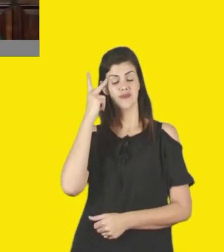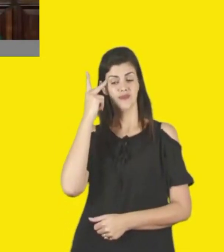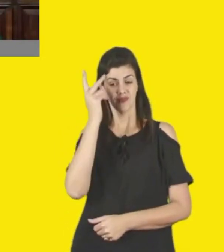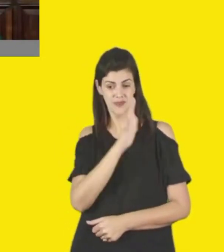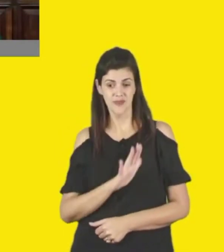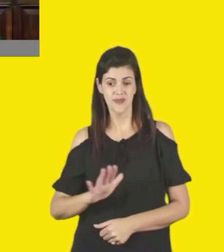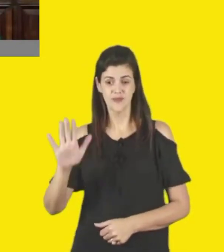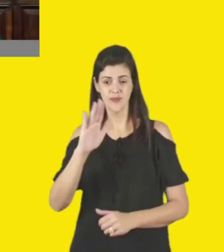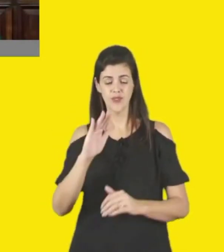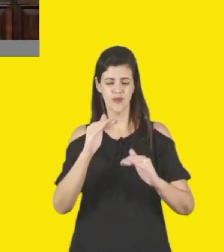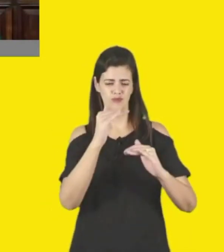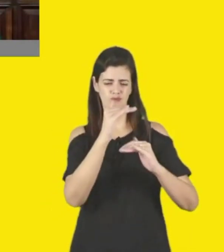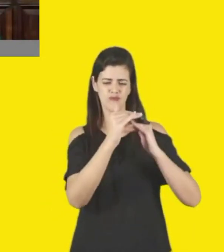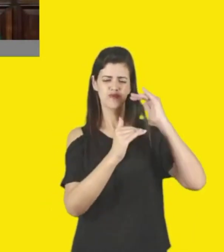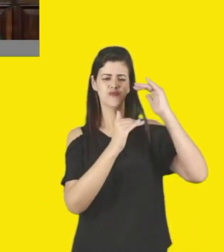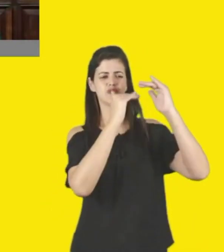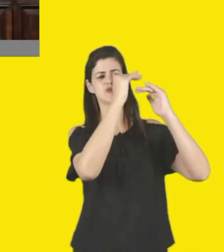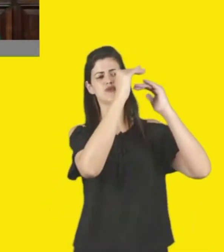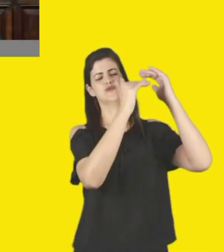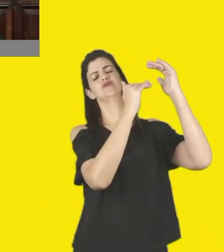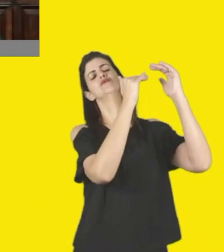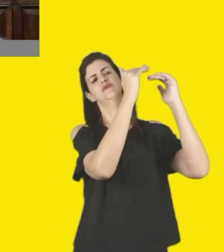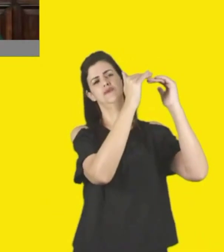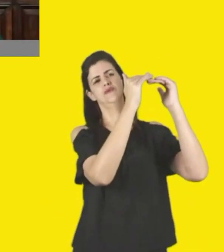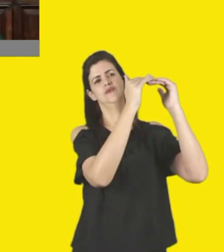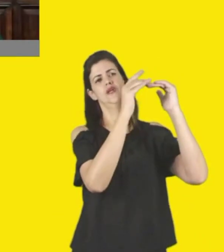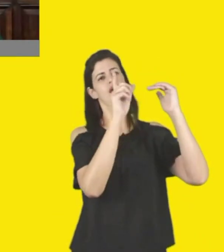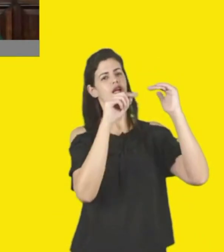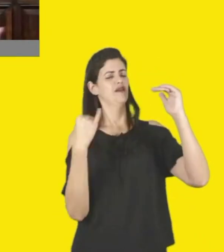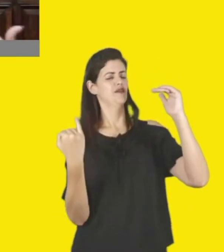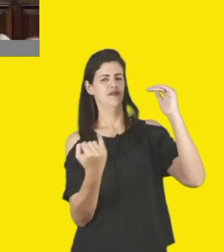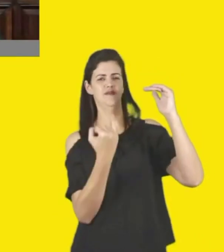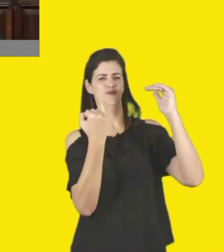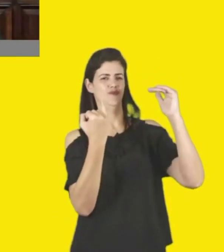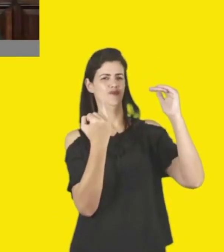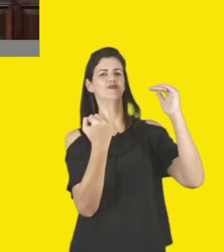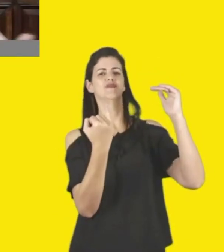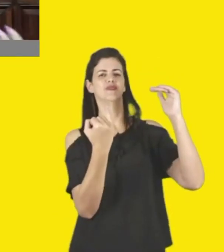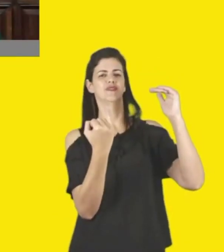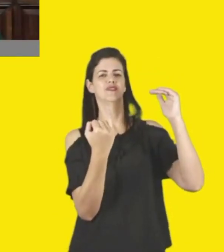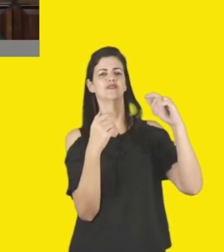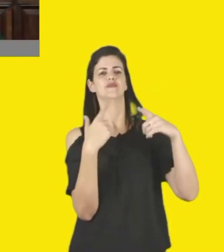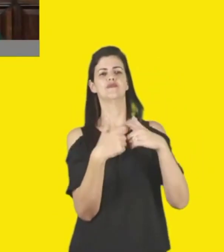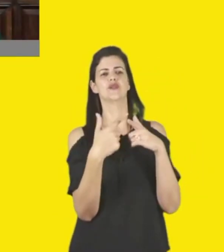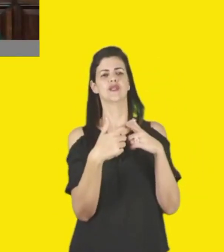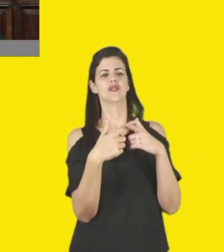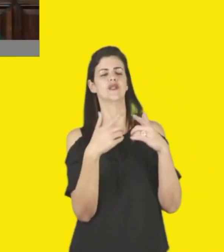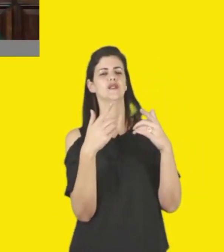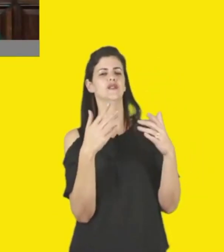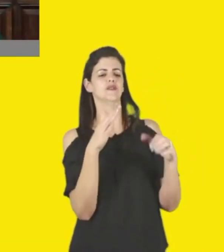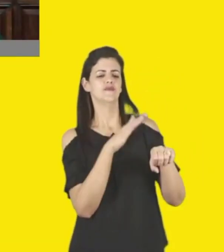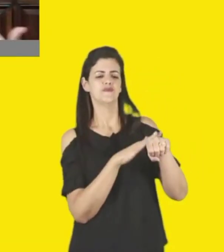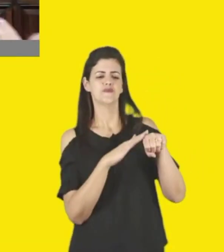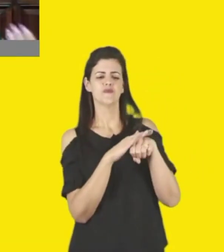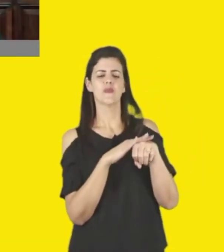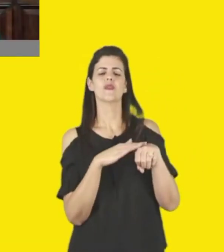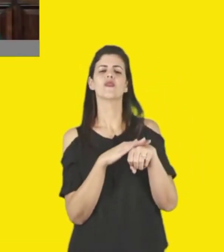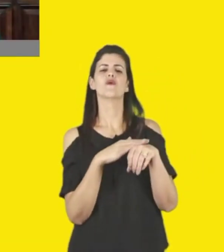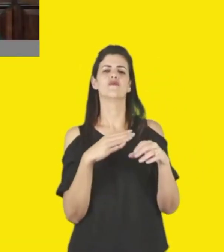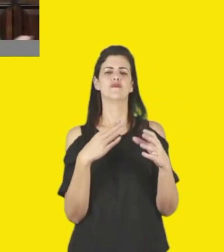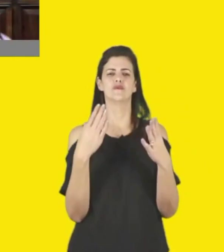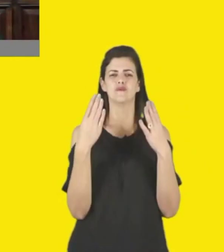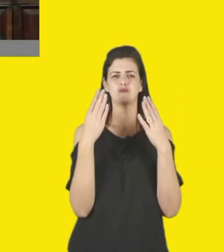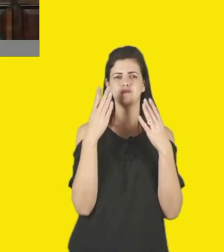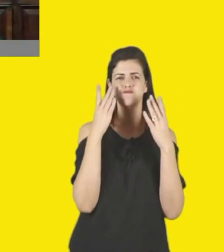longe de dizer e nunca chegaremos a tudo, porque as linguagens, elas nascem todos os dias, elas